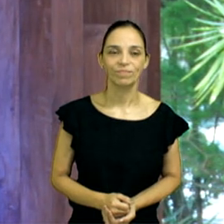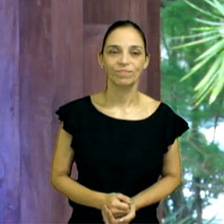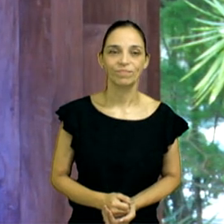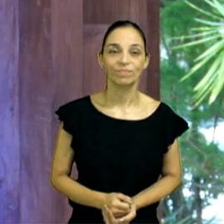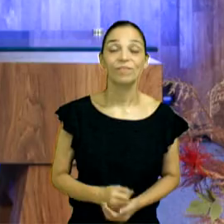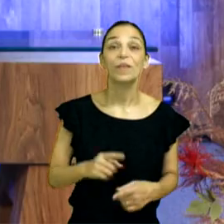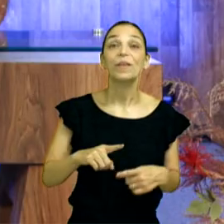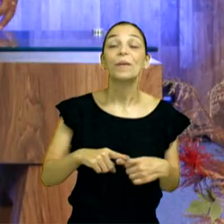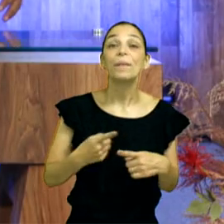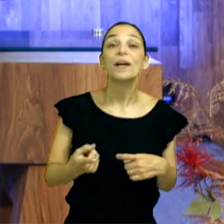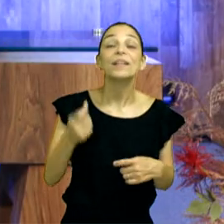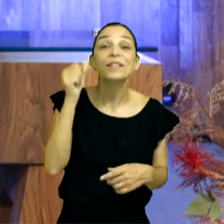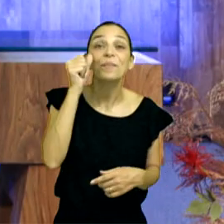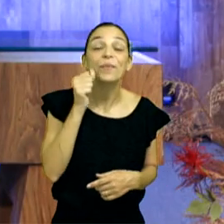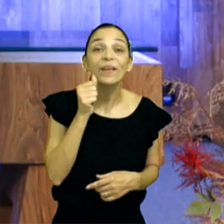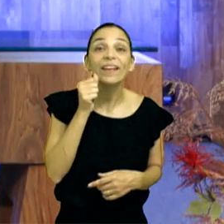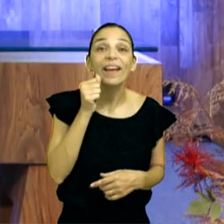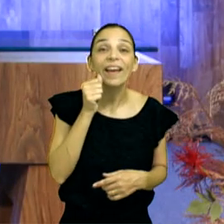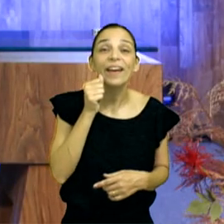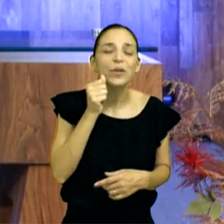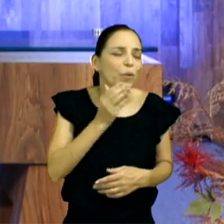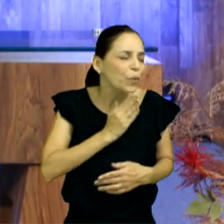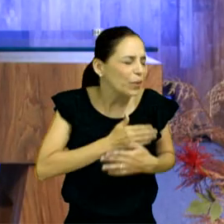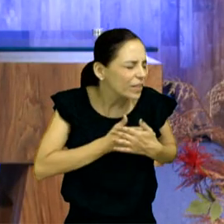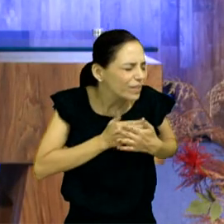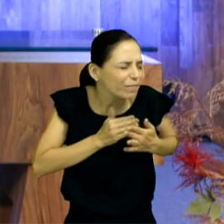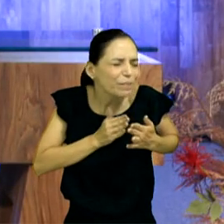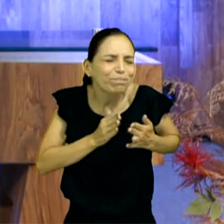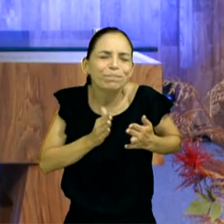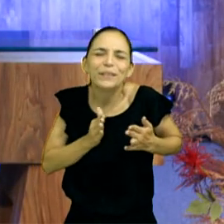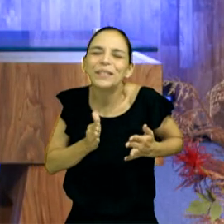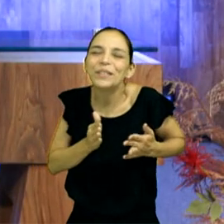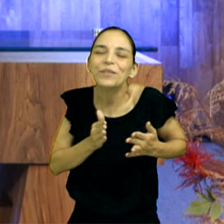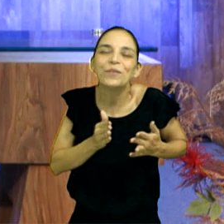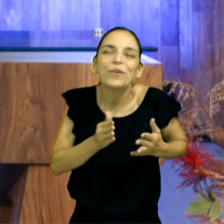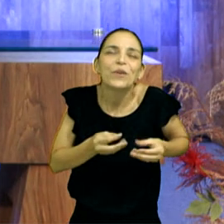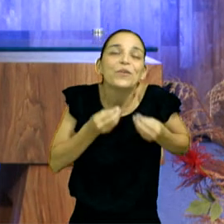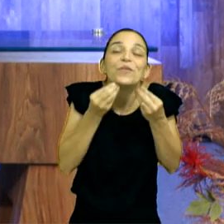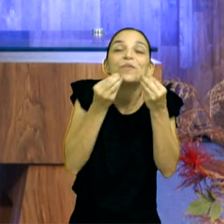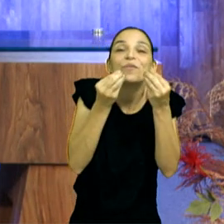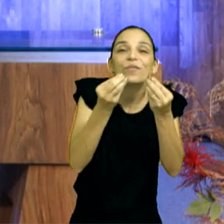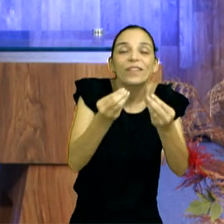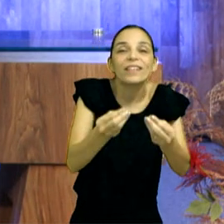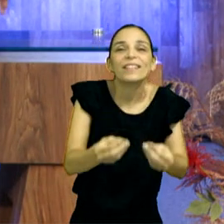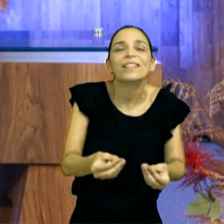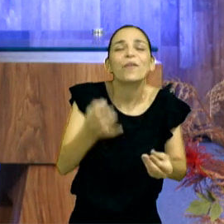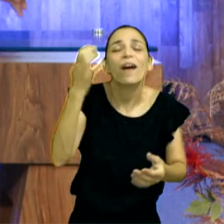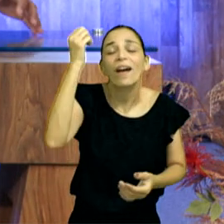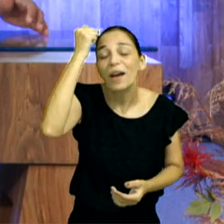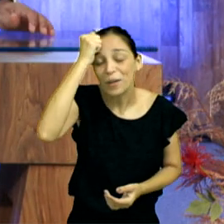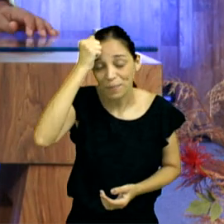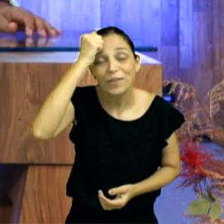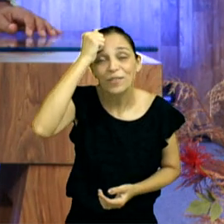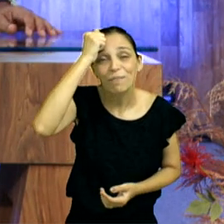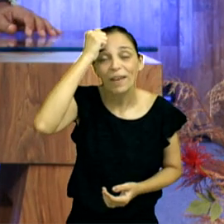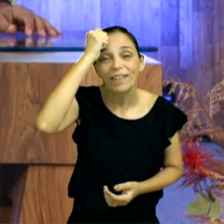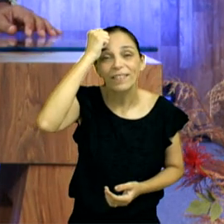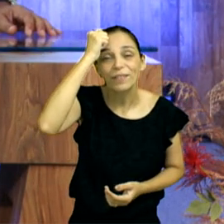mas de abrir o seu coração e oferecer frutos de arrependimento.